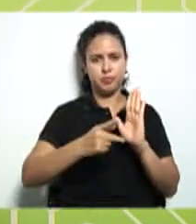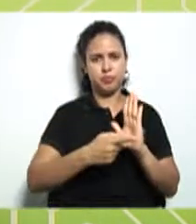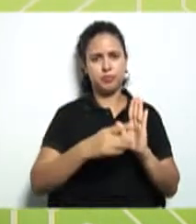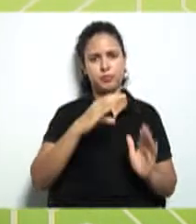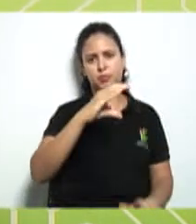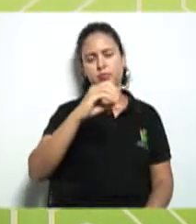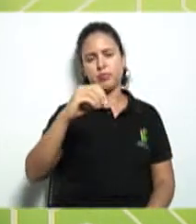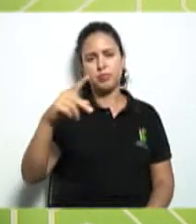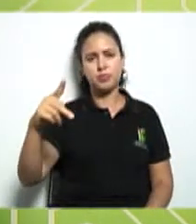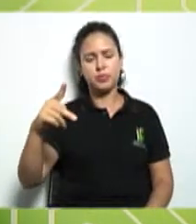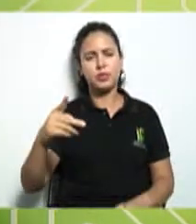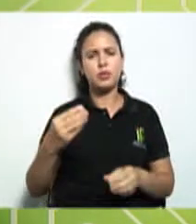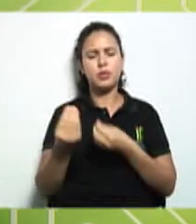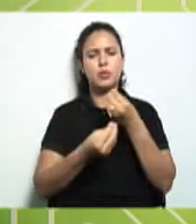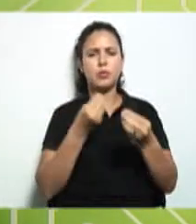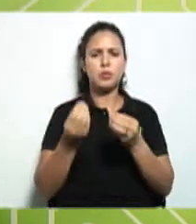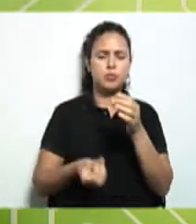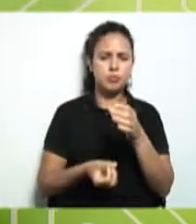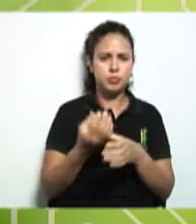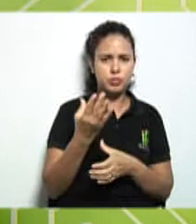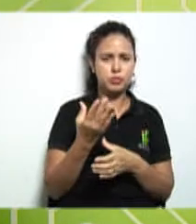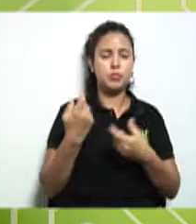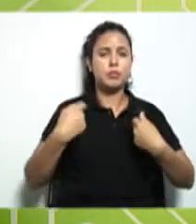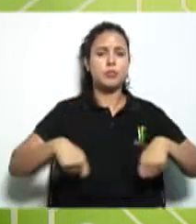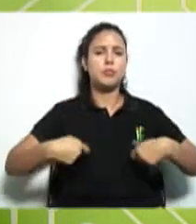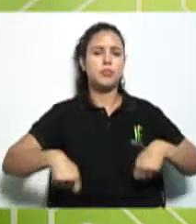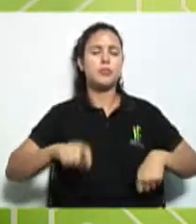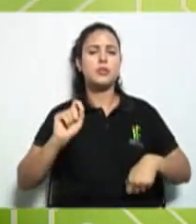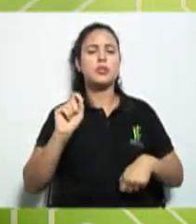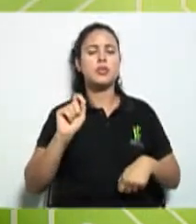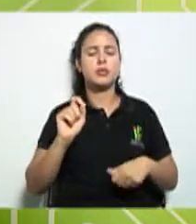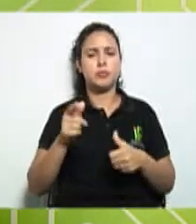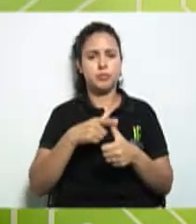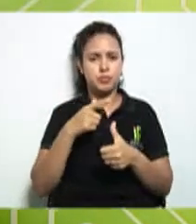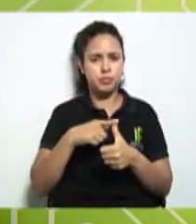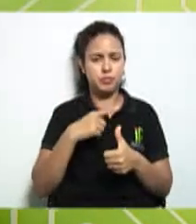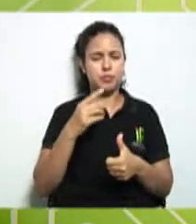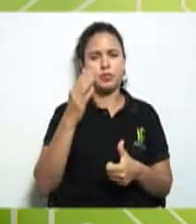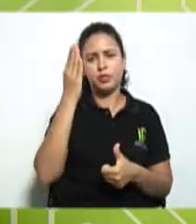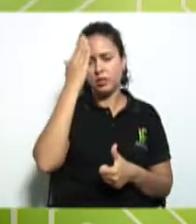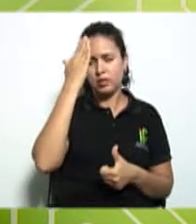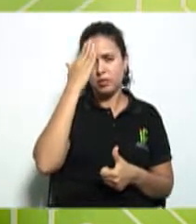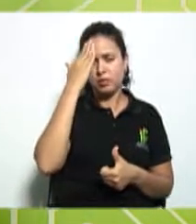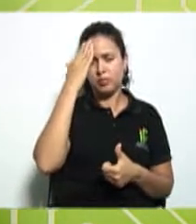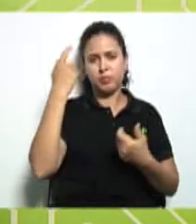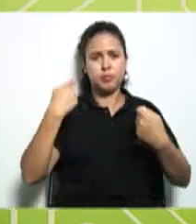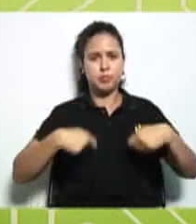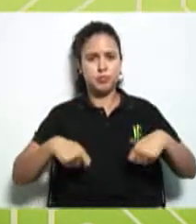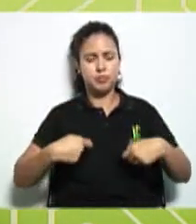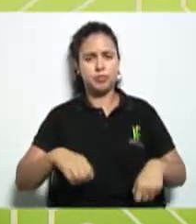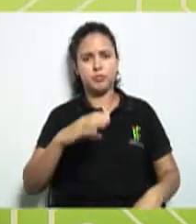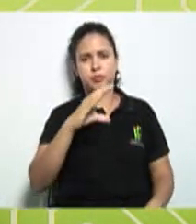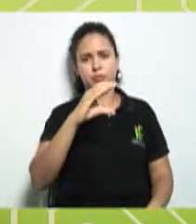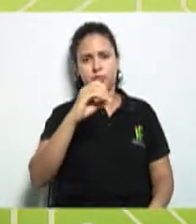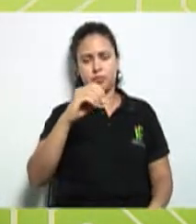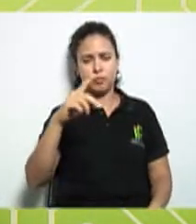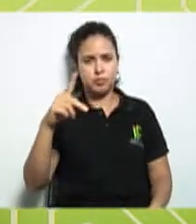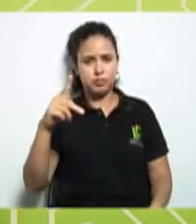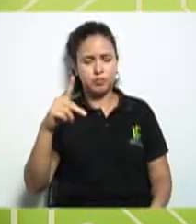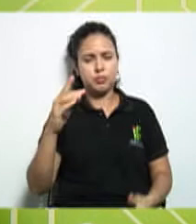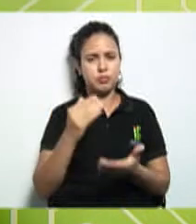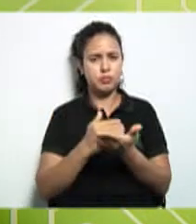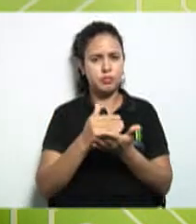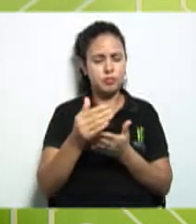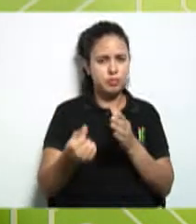como é que surge uma cooperativa? Qual é a necessidade dela? O primeiro momento é saber quais são as necessidades, porque a cooperativa parte de uma